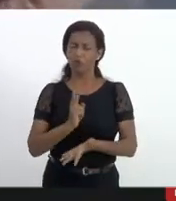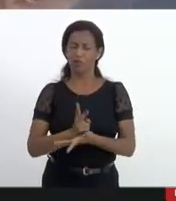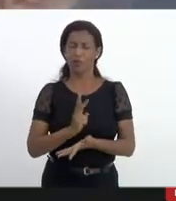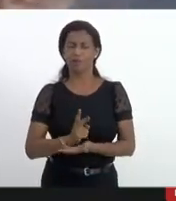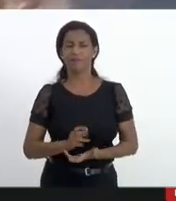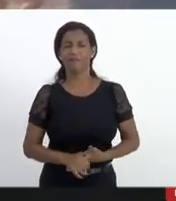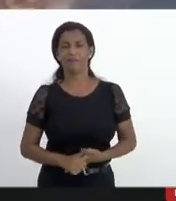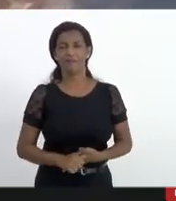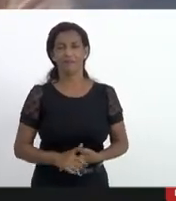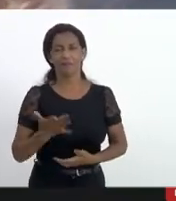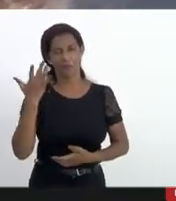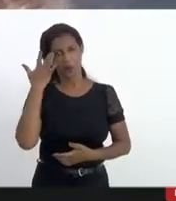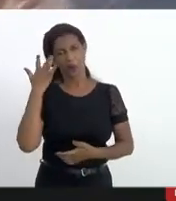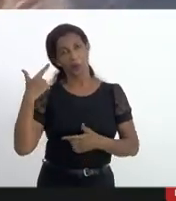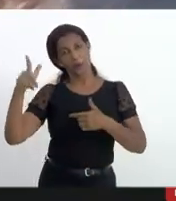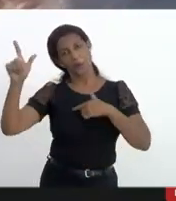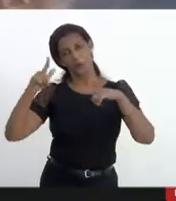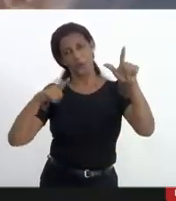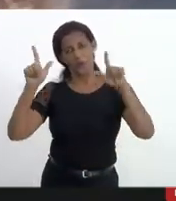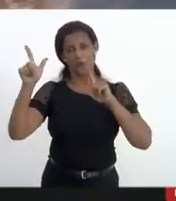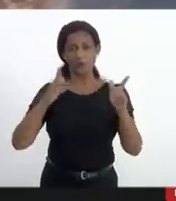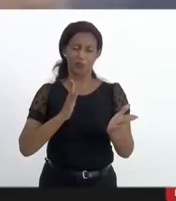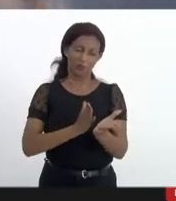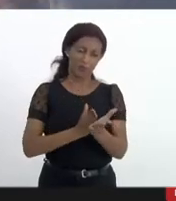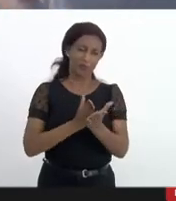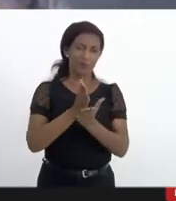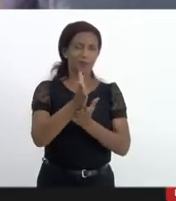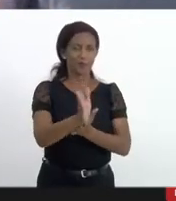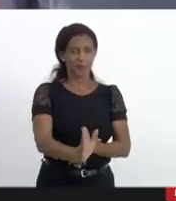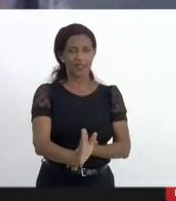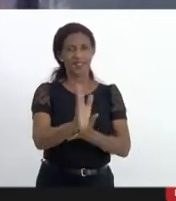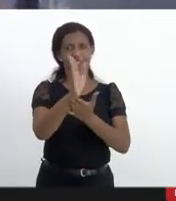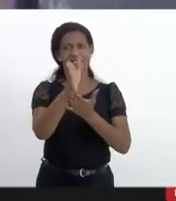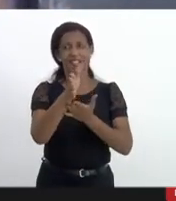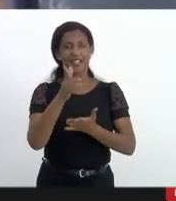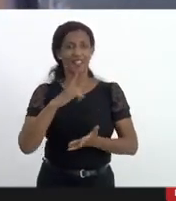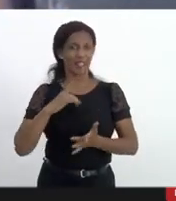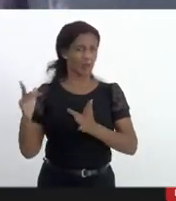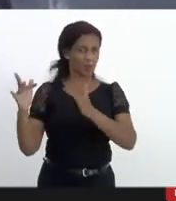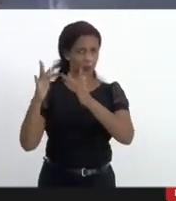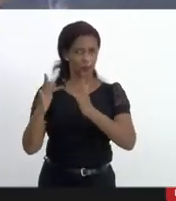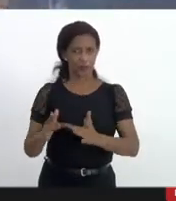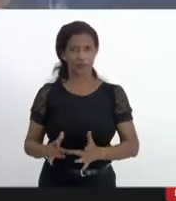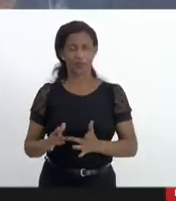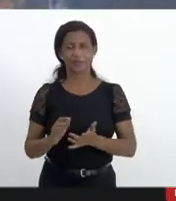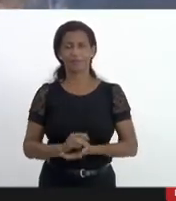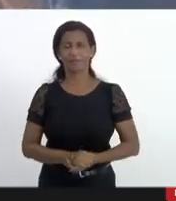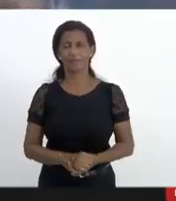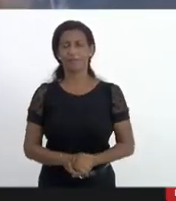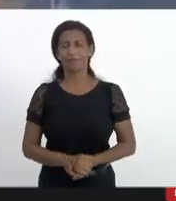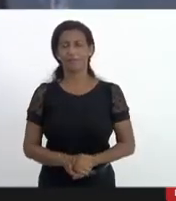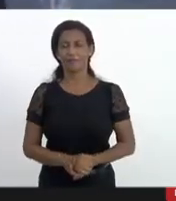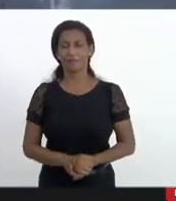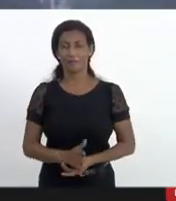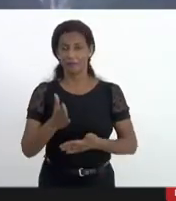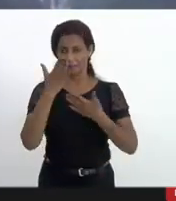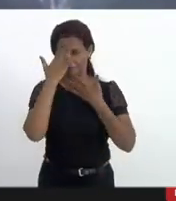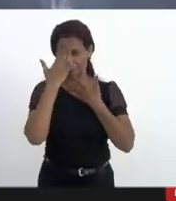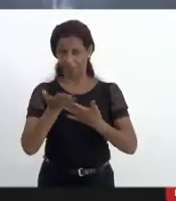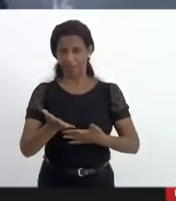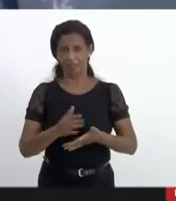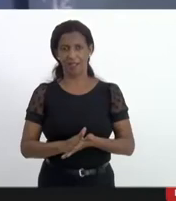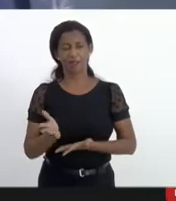então acho que em outros formatos seguiremos ainda tendo contato agradeço